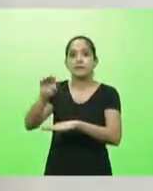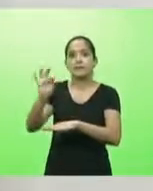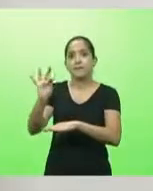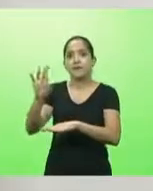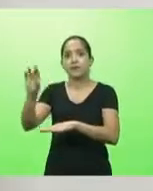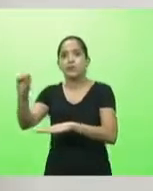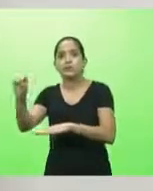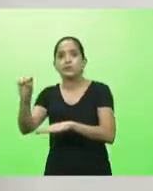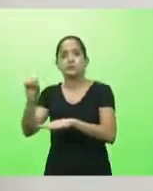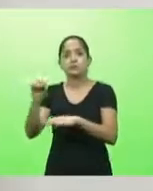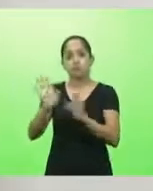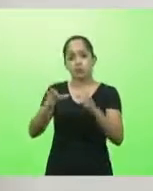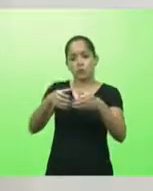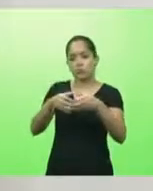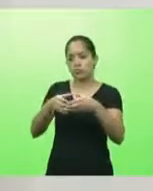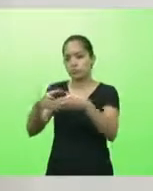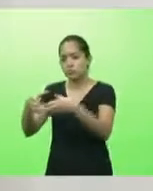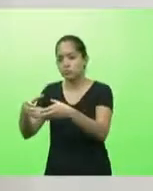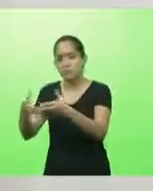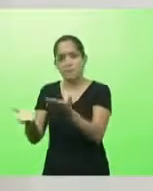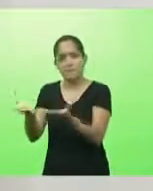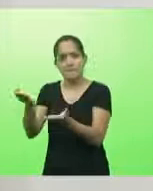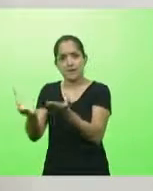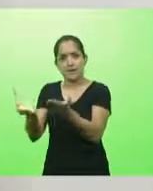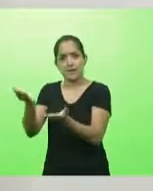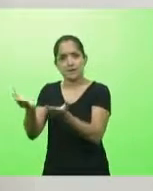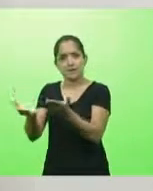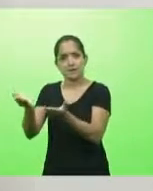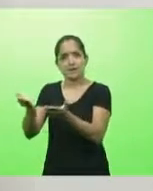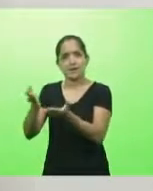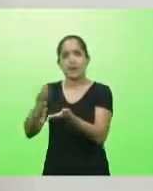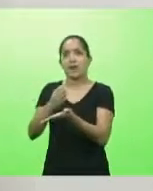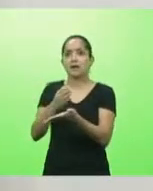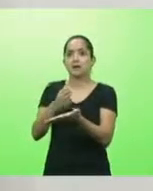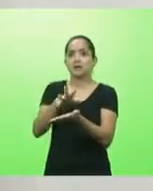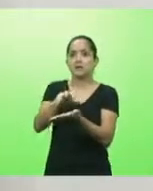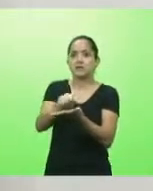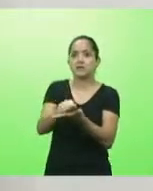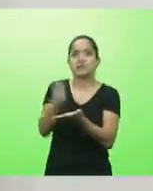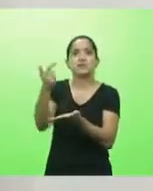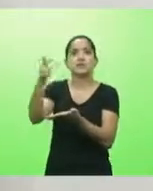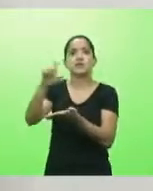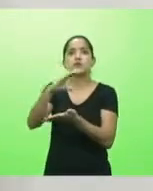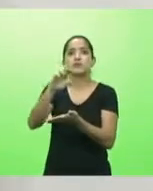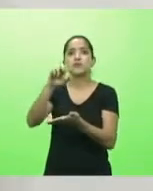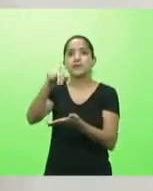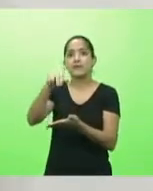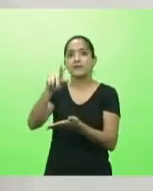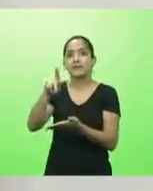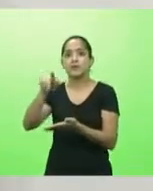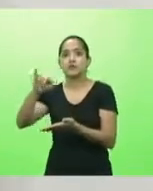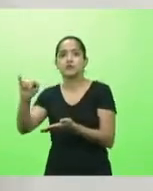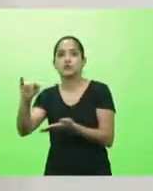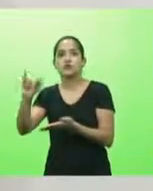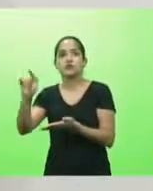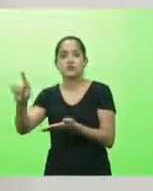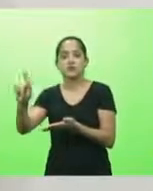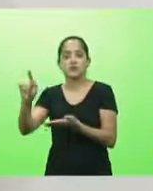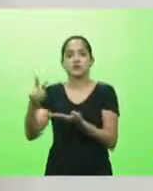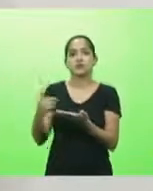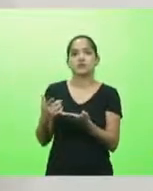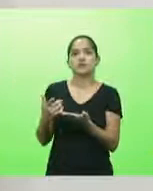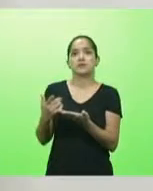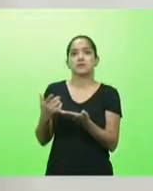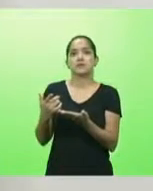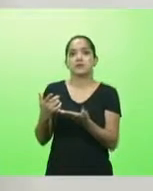Falou, não, essa balança aqui, ela está registrada em outro CNPJ, já foi mais 500 reais nas costas do cara. Durante